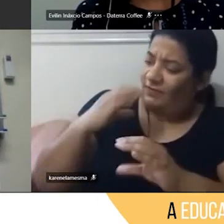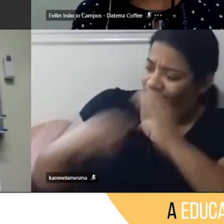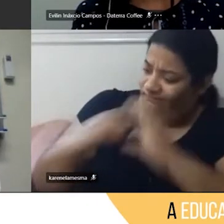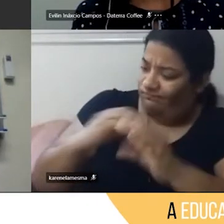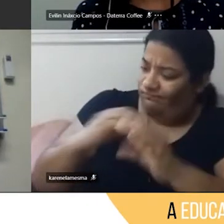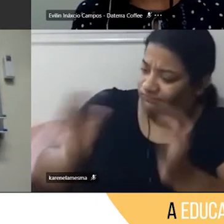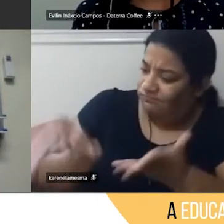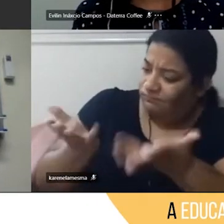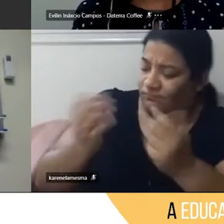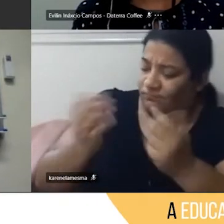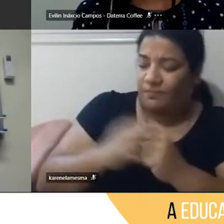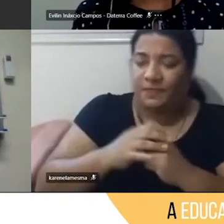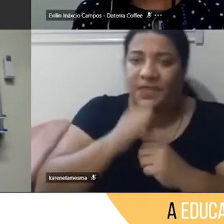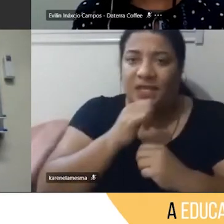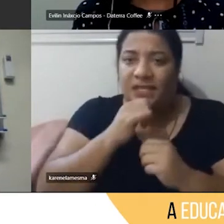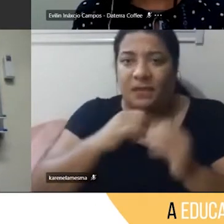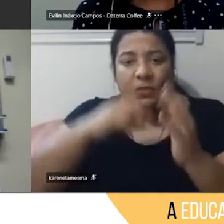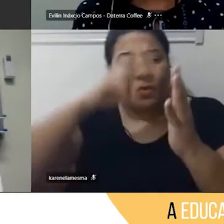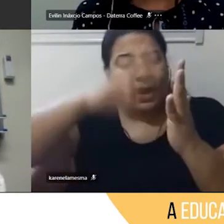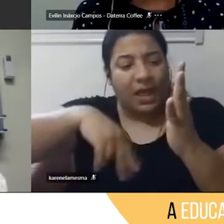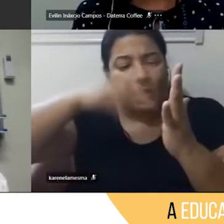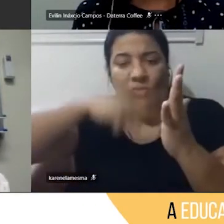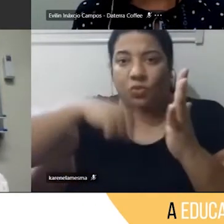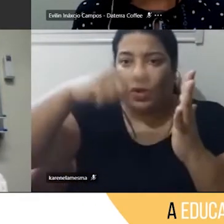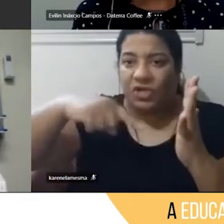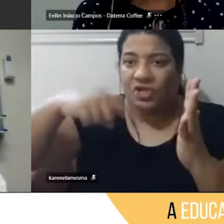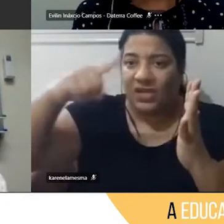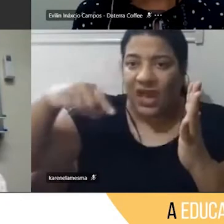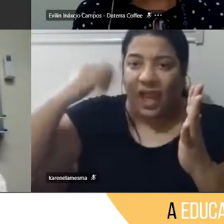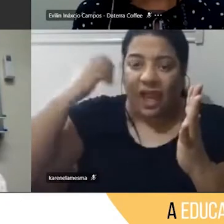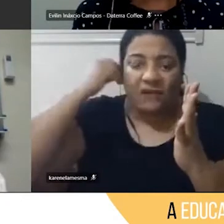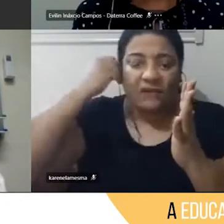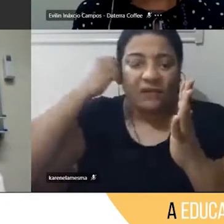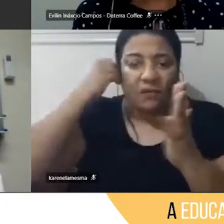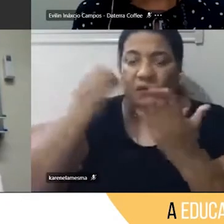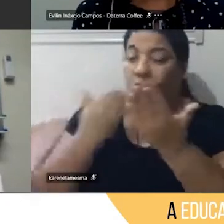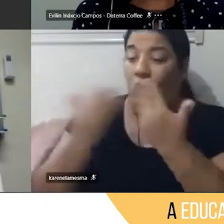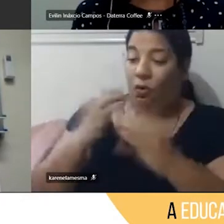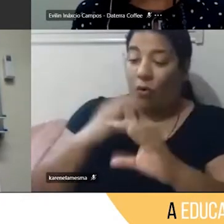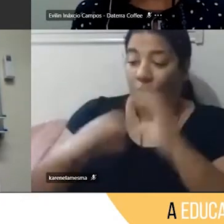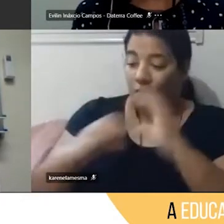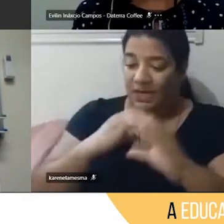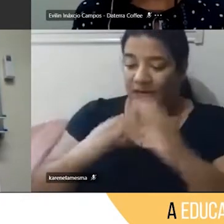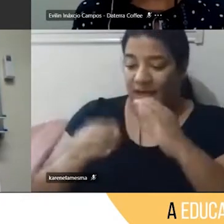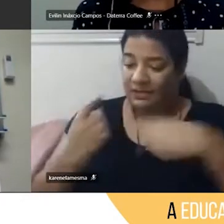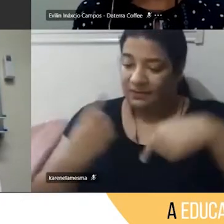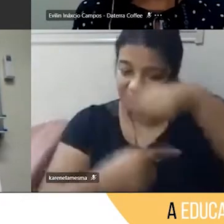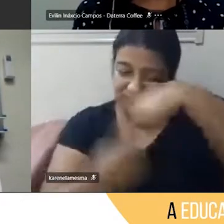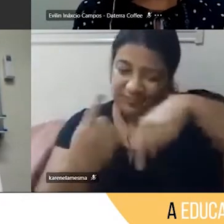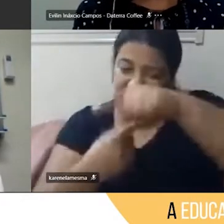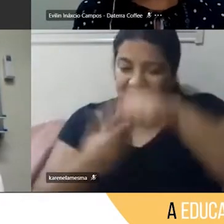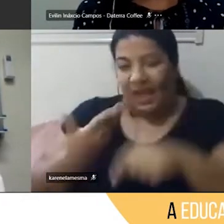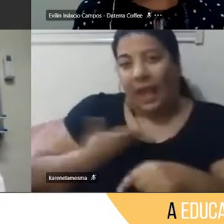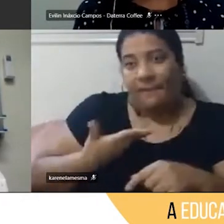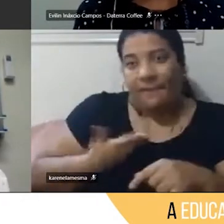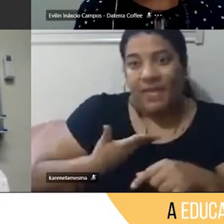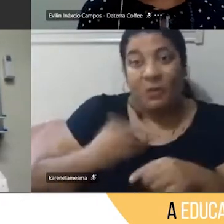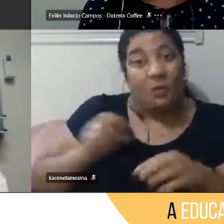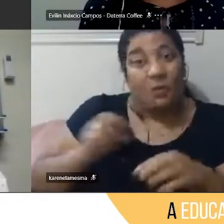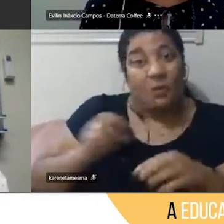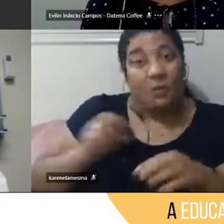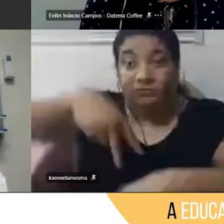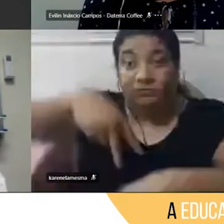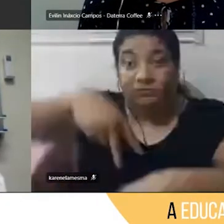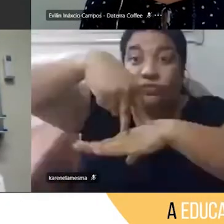gráfico, a comunicação interpessoal, a comunicação em público. Agora também, né, gente, num desafio de